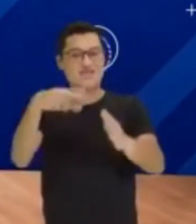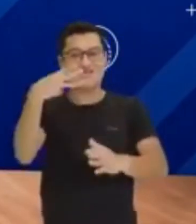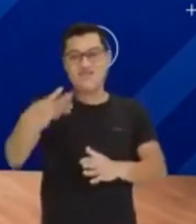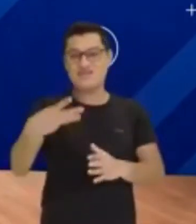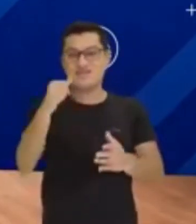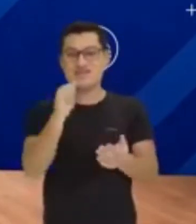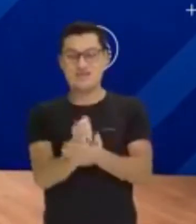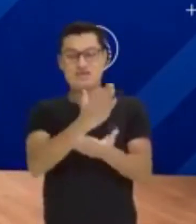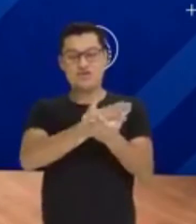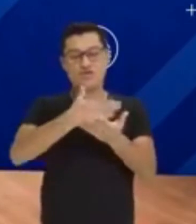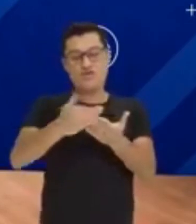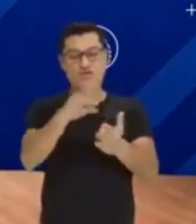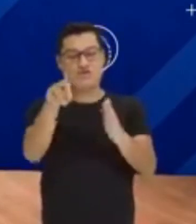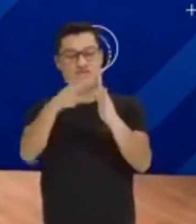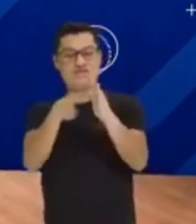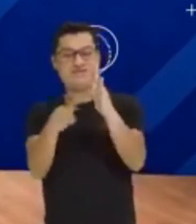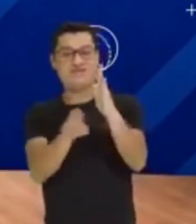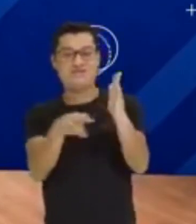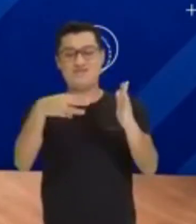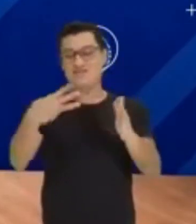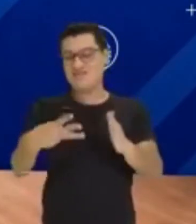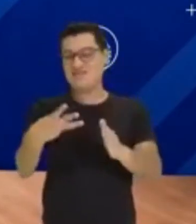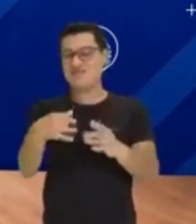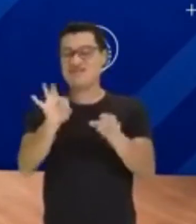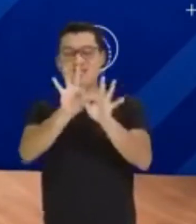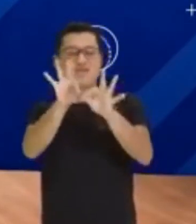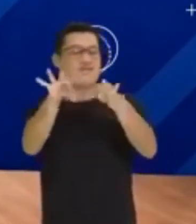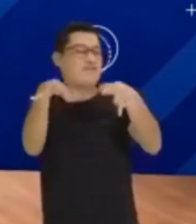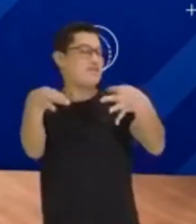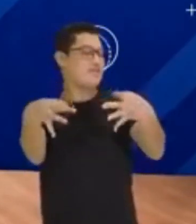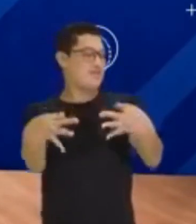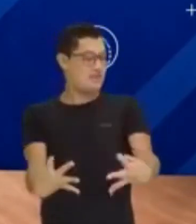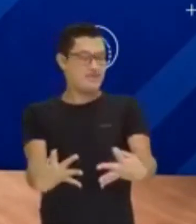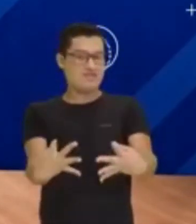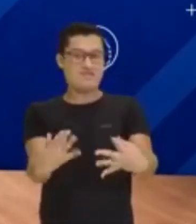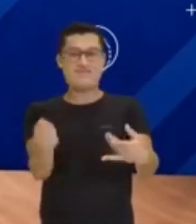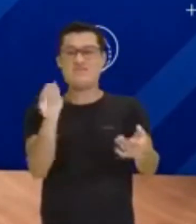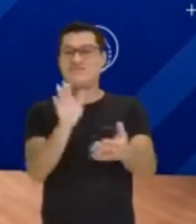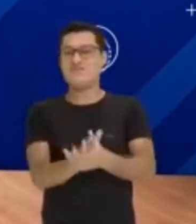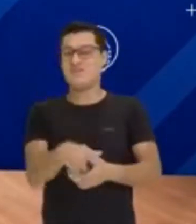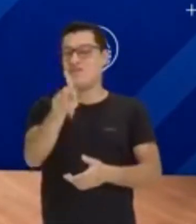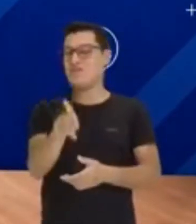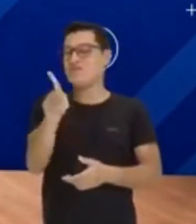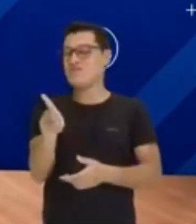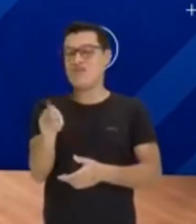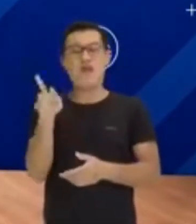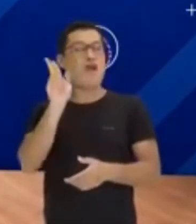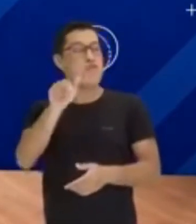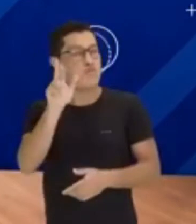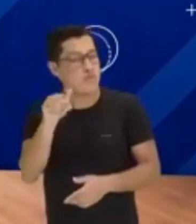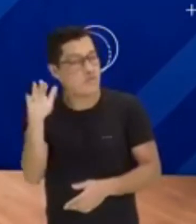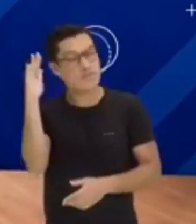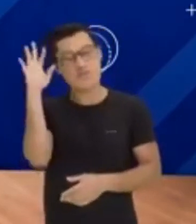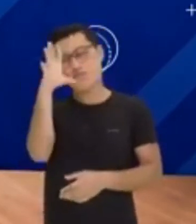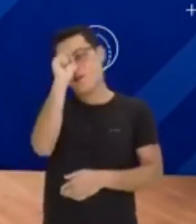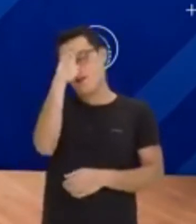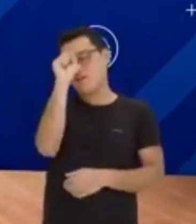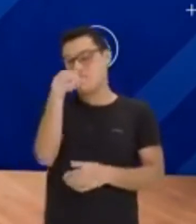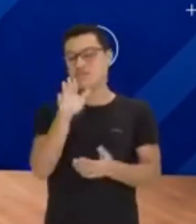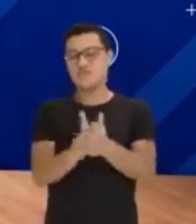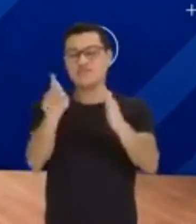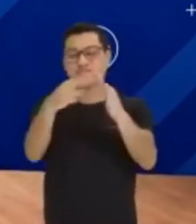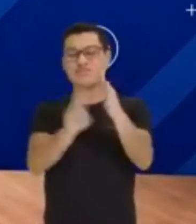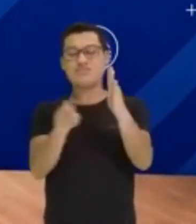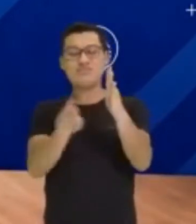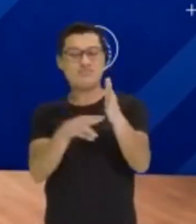E nós vamos começar com a regra de 3 simples, pessoal. Não é isso? Pessoal, eu nunca aprendi essa história de regra de 3. Pessoal, eu me